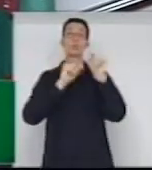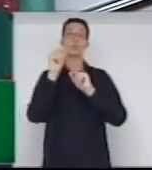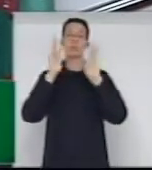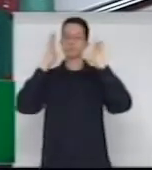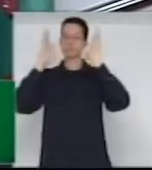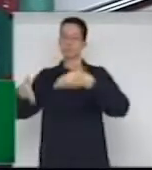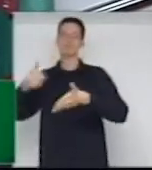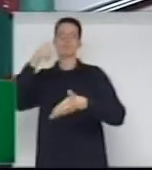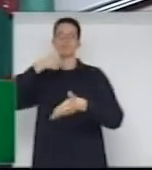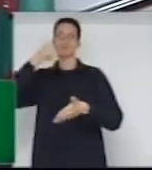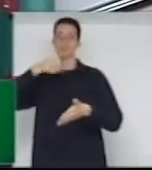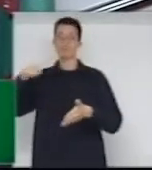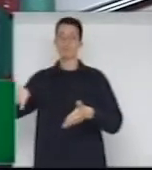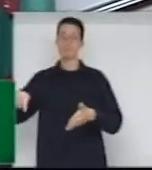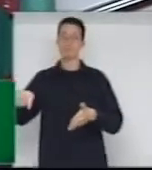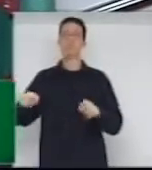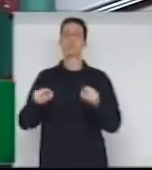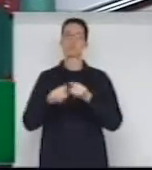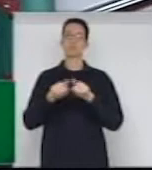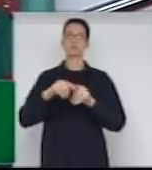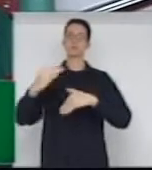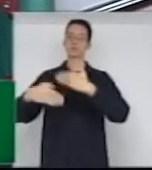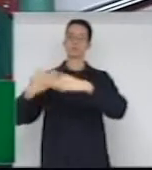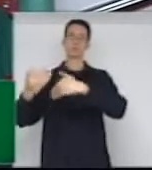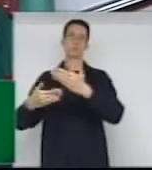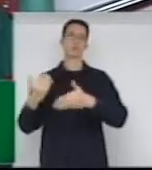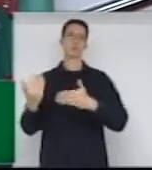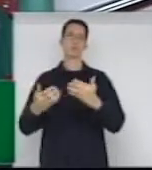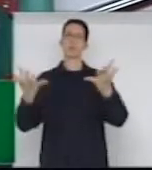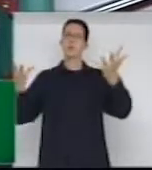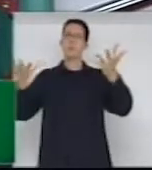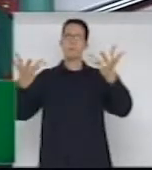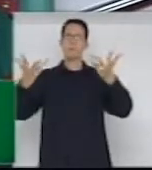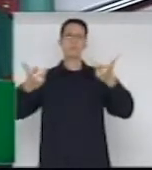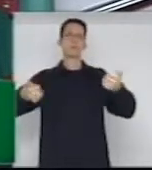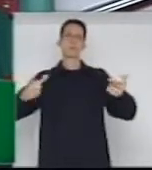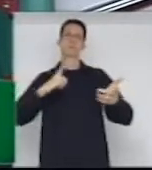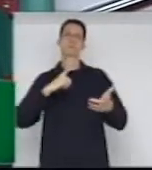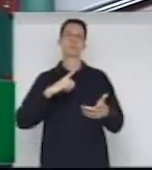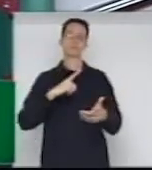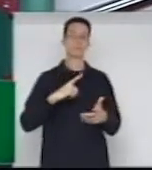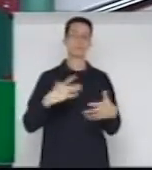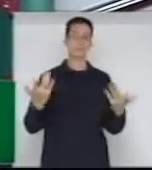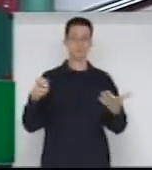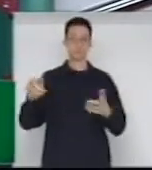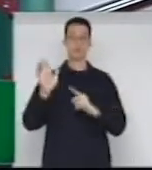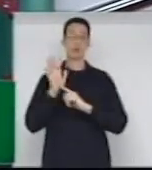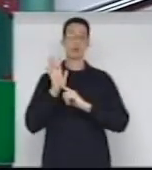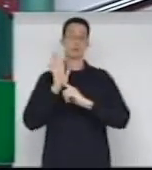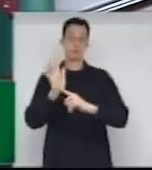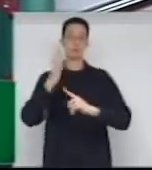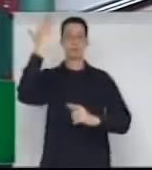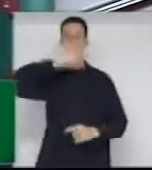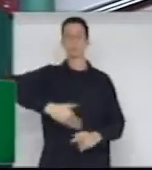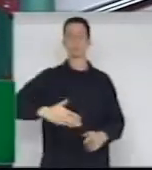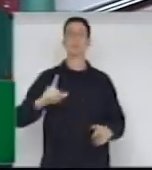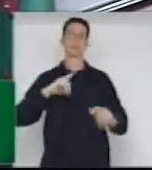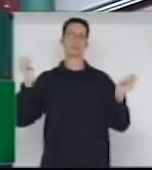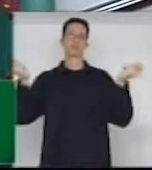aptas nas fases posteriores foi excelente. Razão pela qual demonstra a capacidade das mulheres